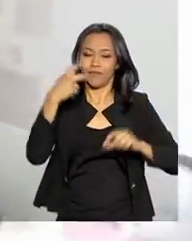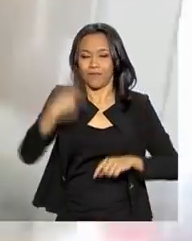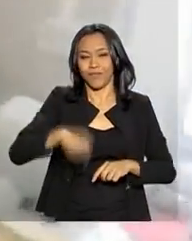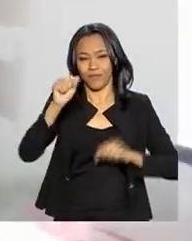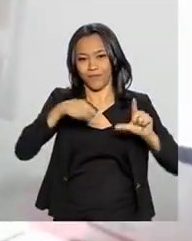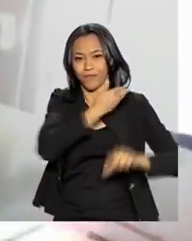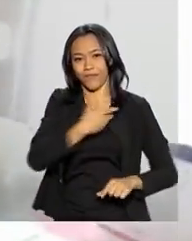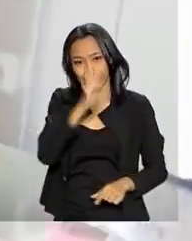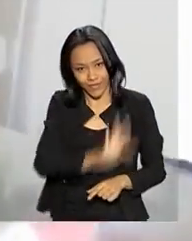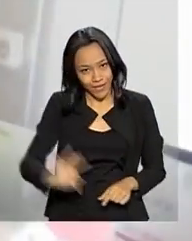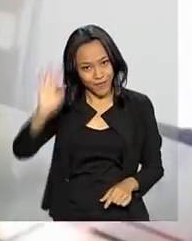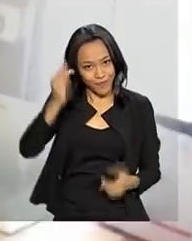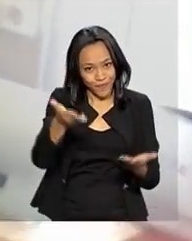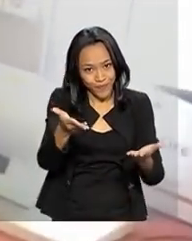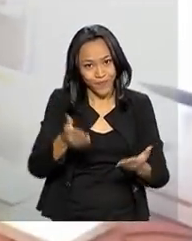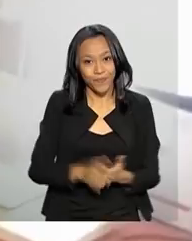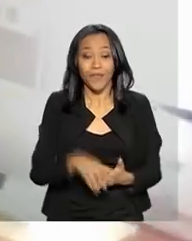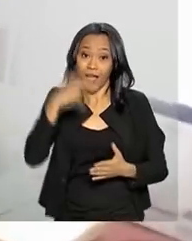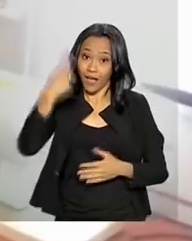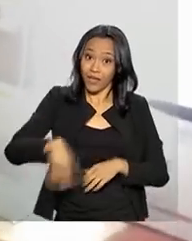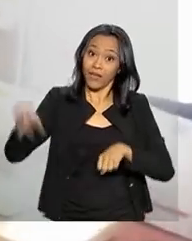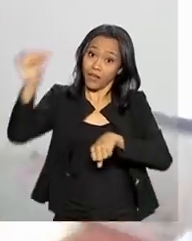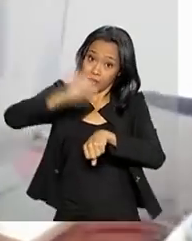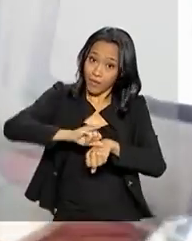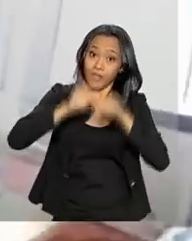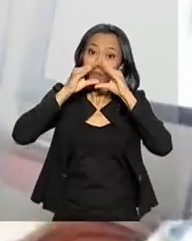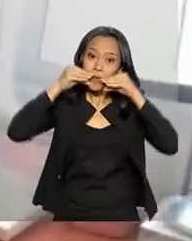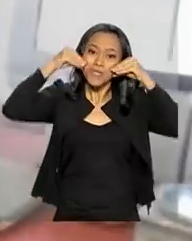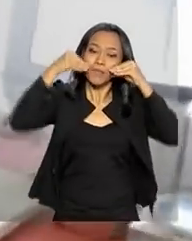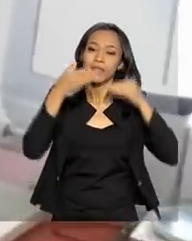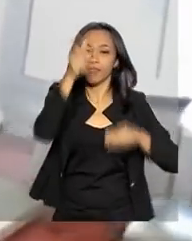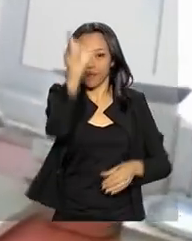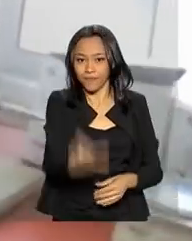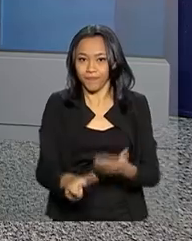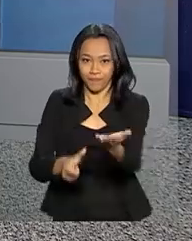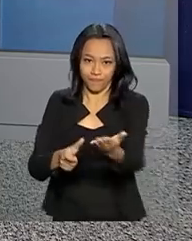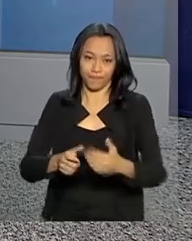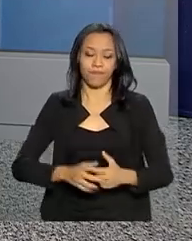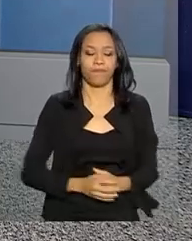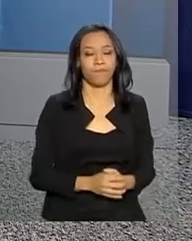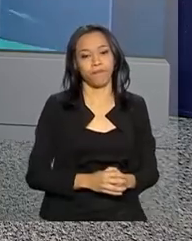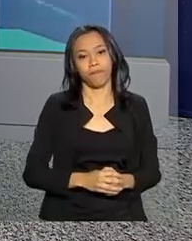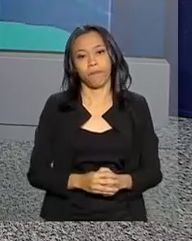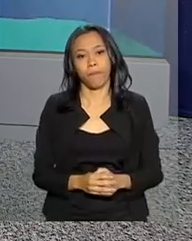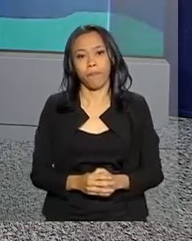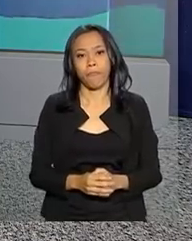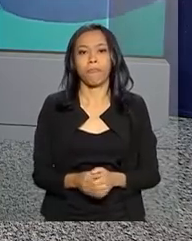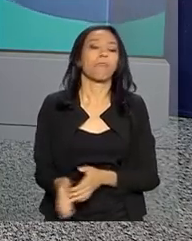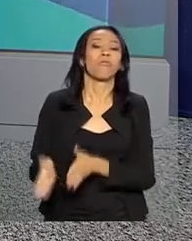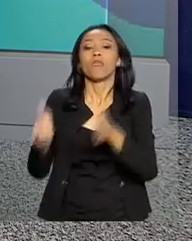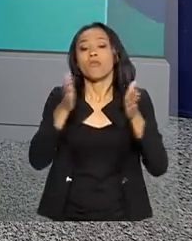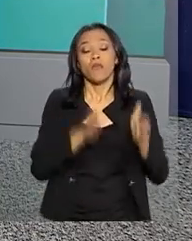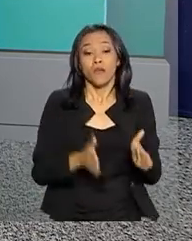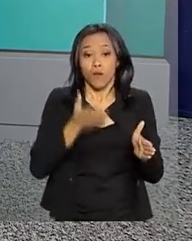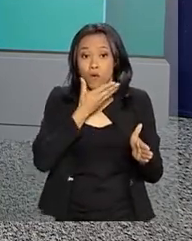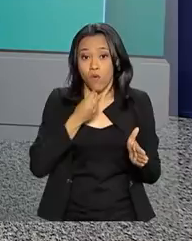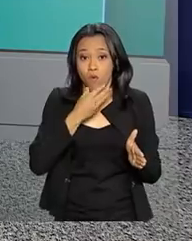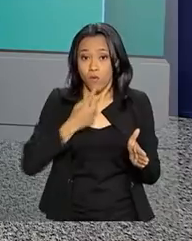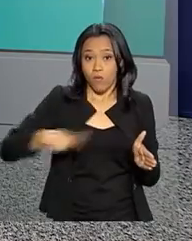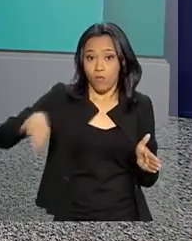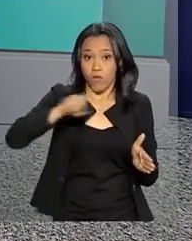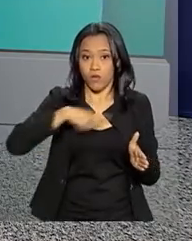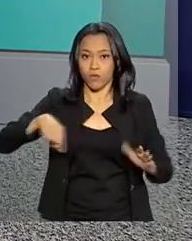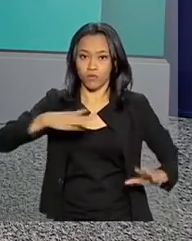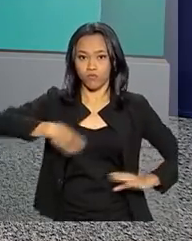do Governo Federal. De Maputo, em Moçambique, João Pedro Neto. Homens da Força Nacional de Segurança